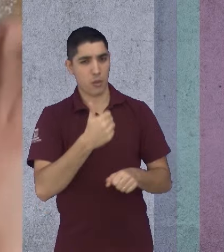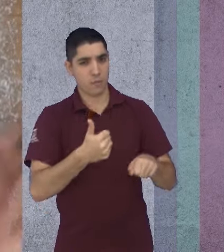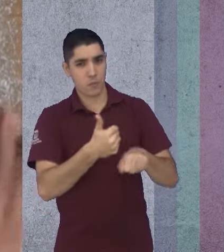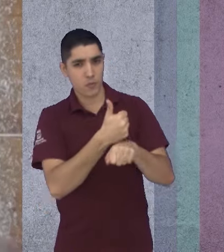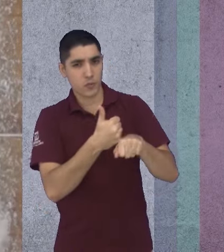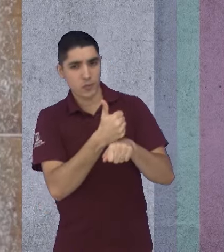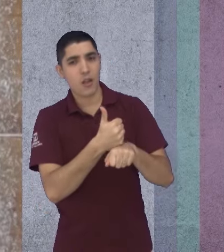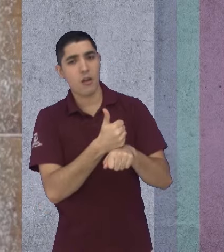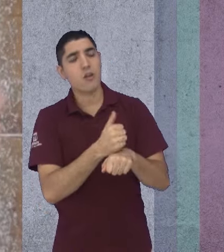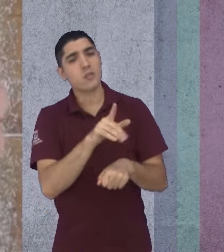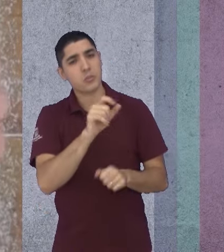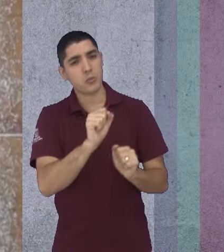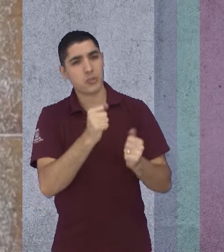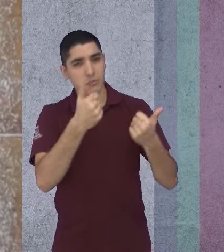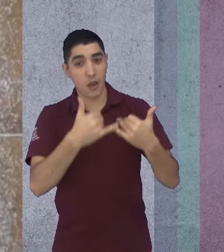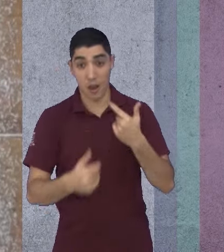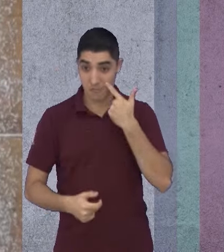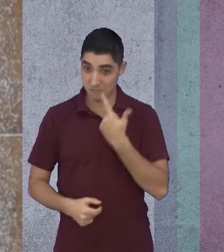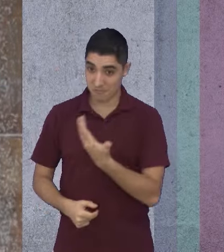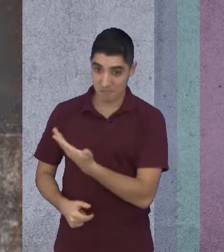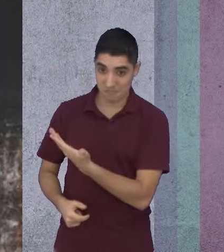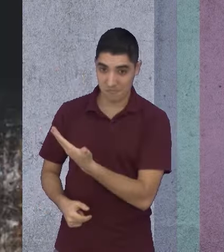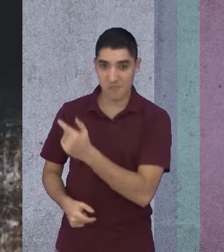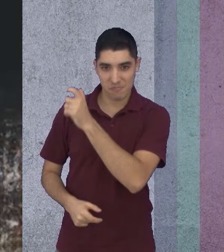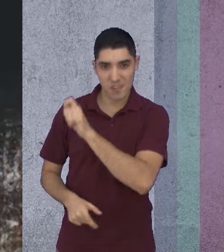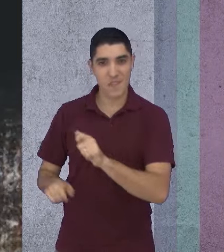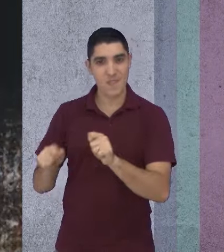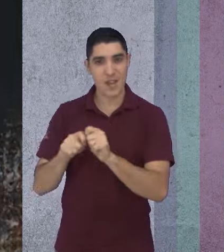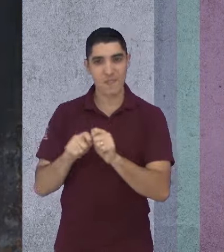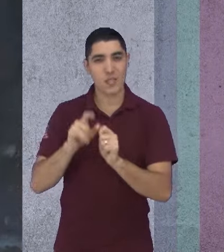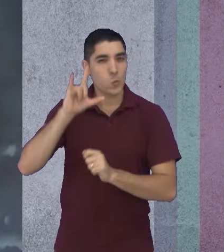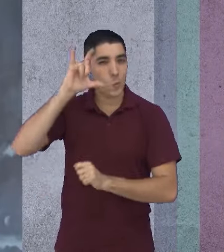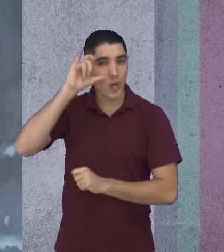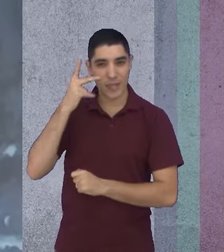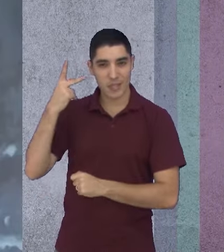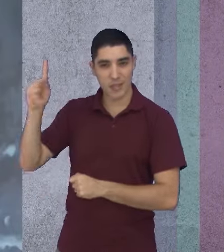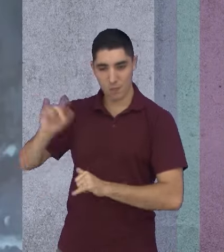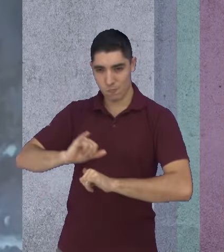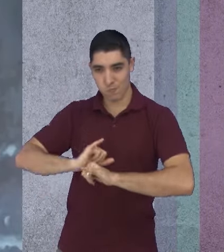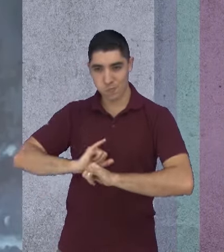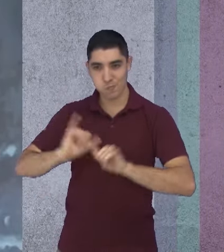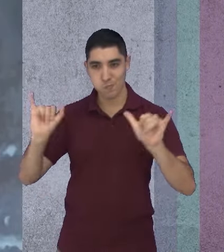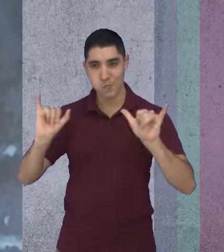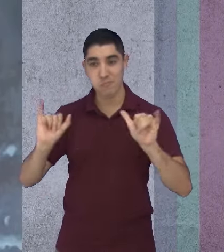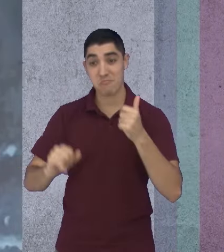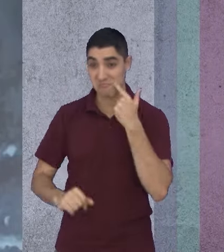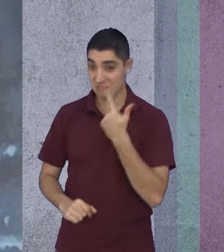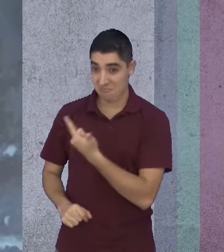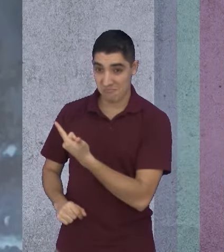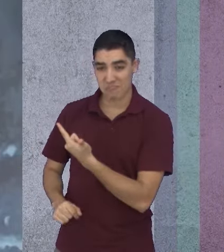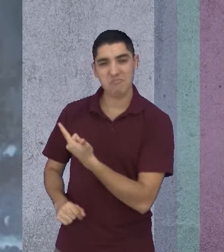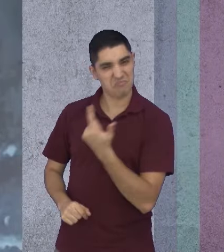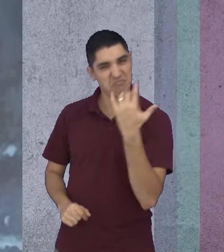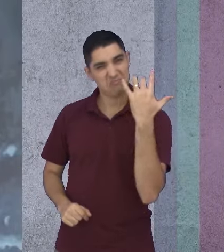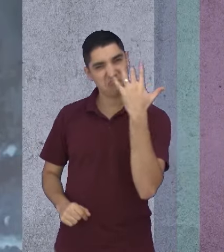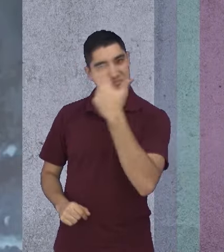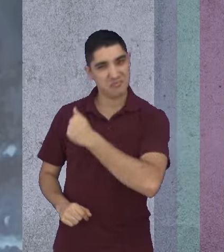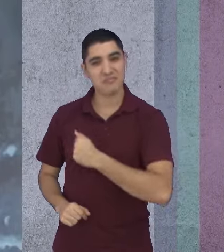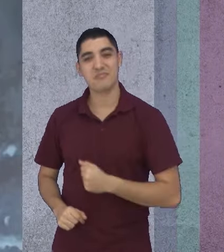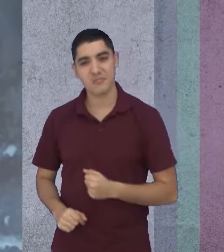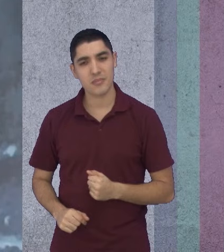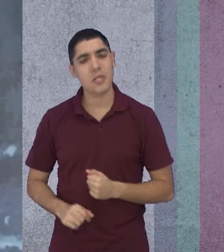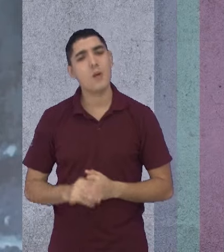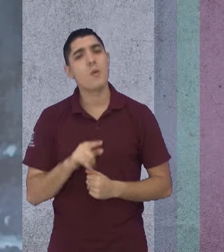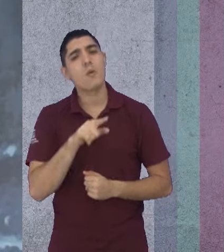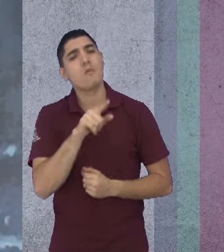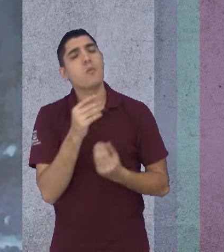Então, eu queria que você contasse, a gente está colocando umas imagens que você publica no seu Instagram, dos pães, você fazendo, a coisa mais linda. Queria que você, como é que você